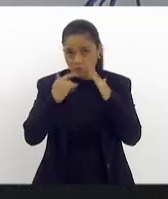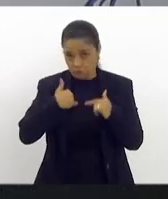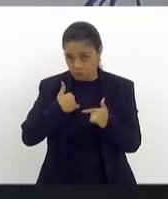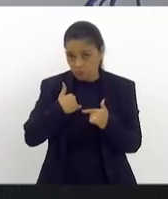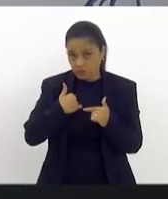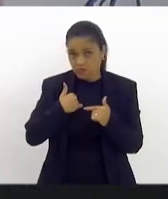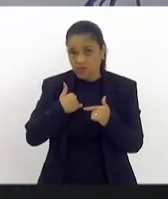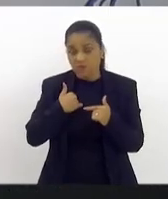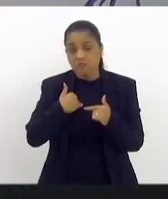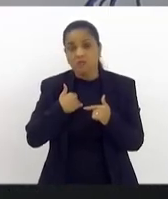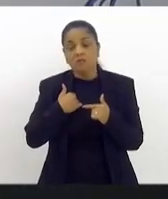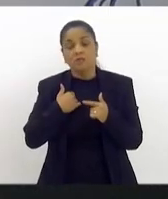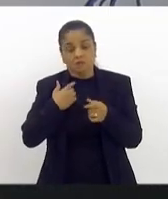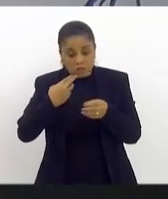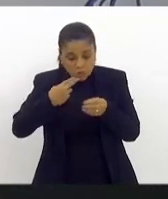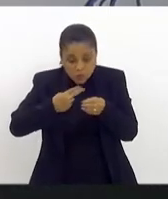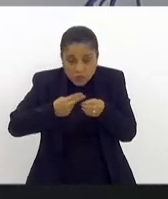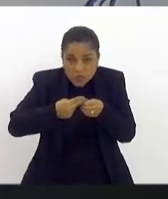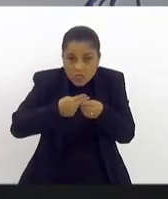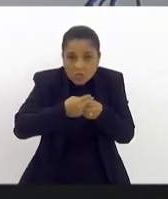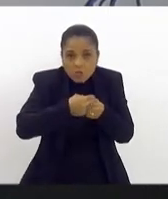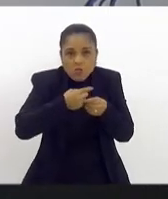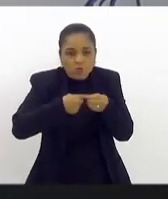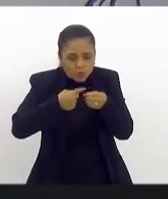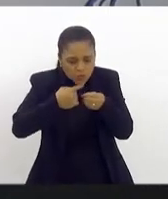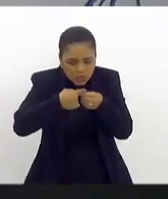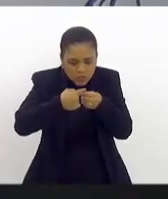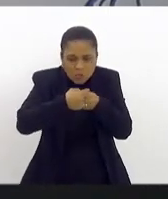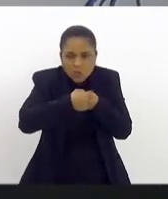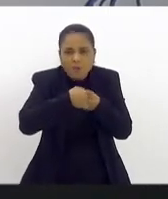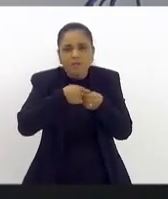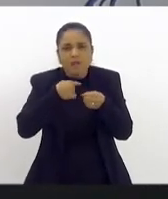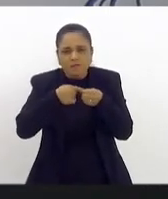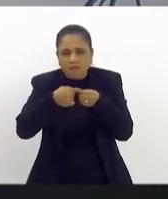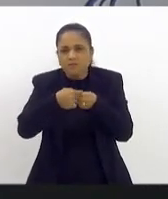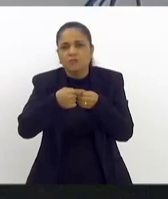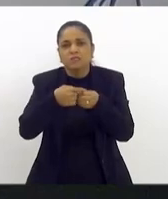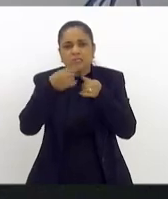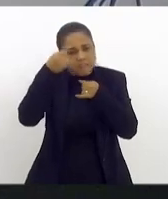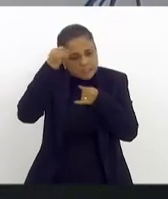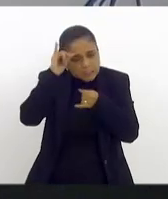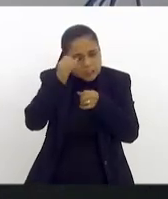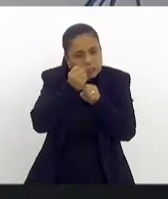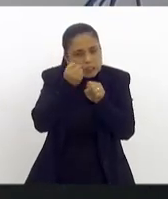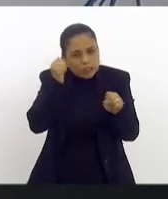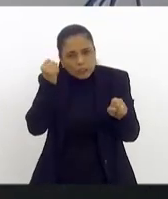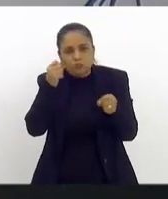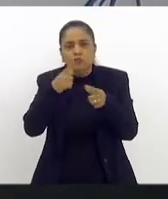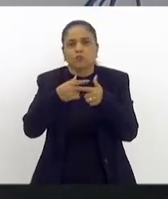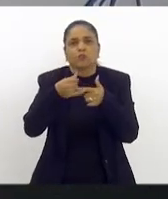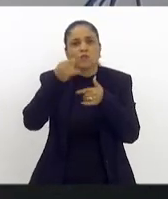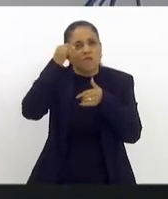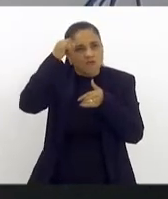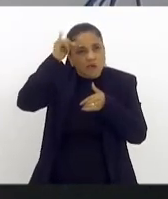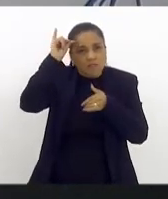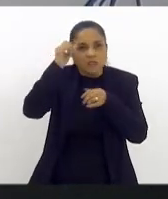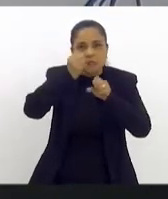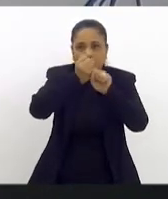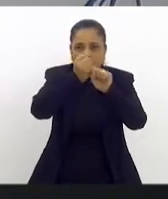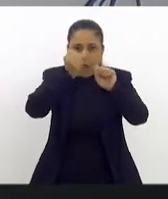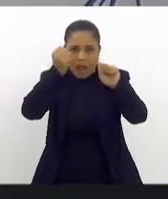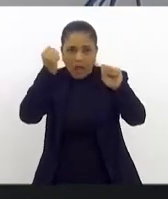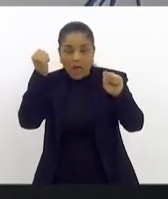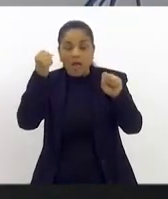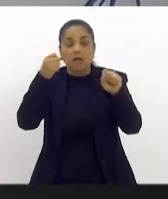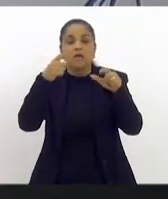realmente mora no interior. A minha cidade tem interior mesmo de pessoal que mora em sítio, de pessoal que mora em fazenda, e tem